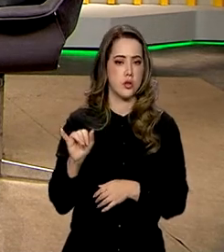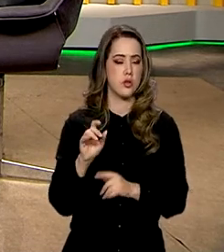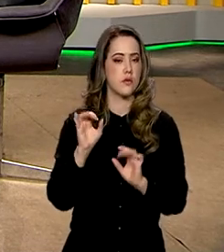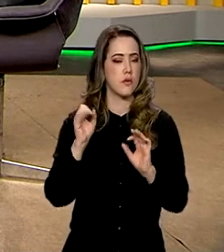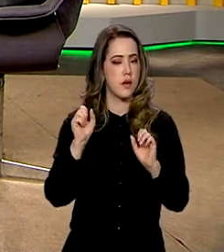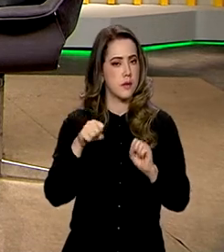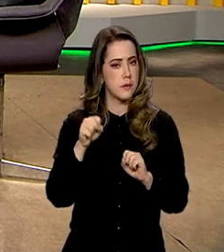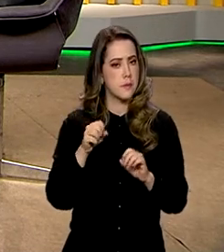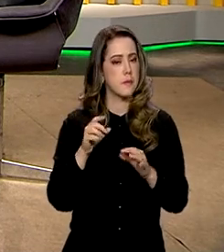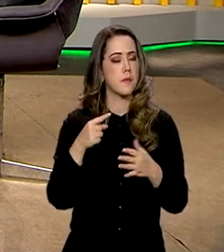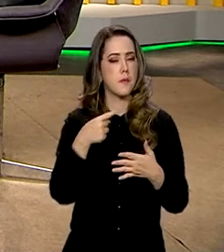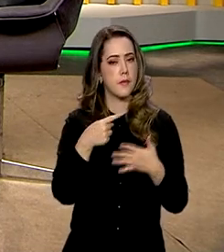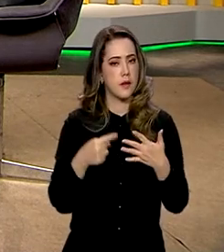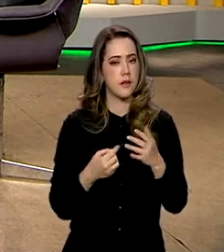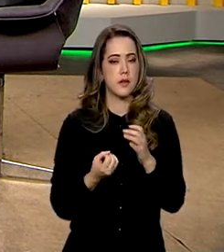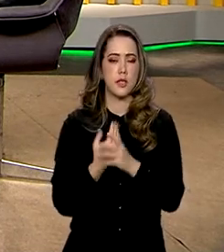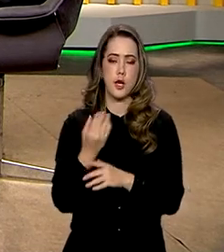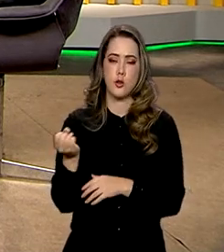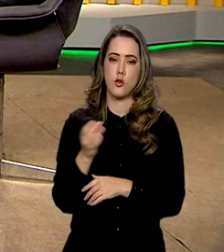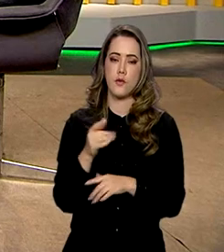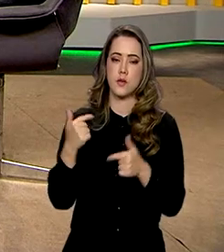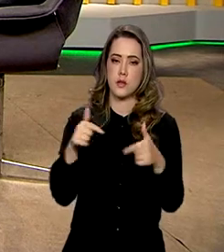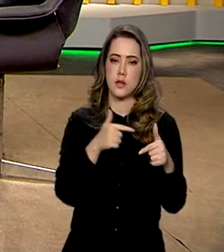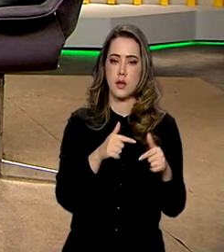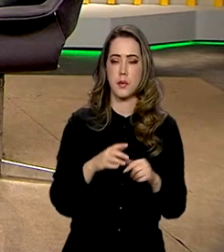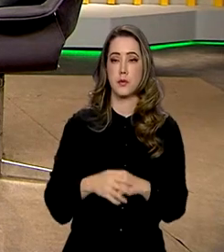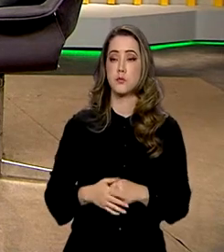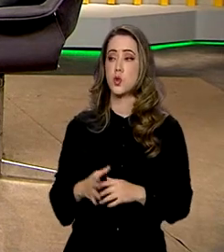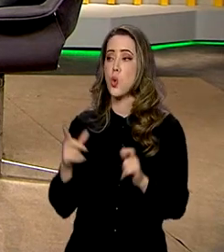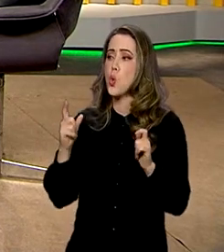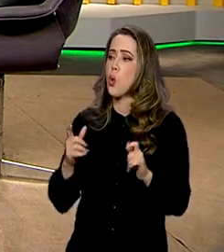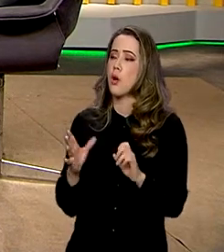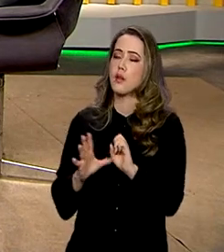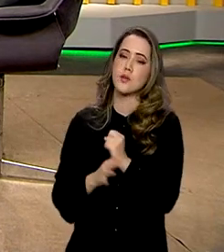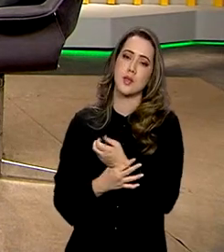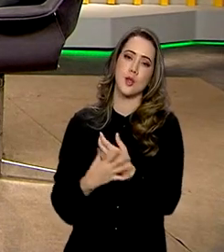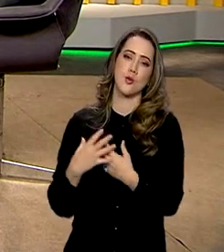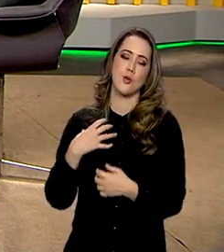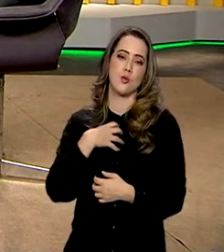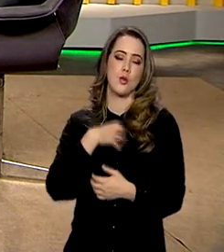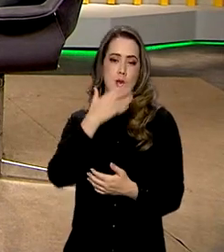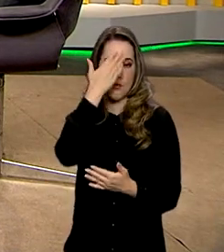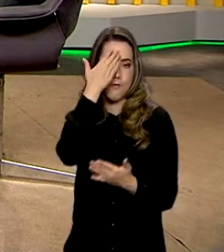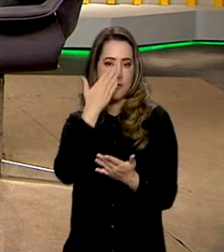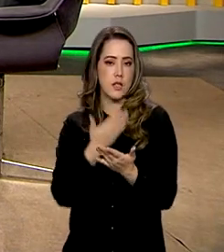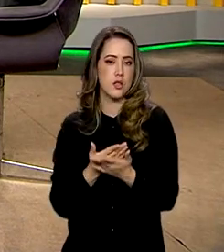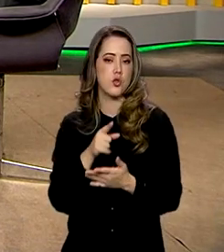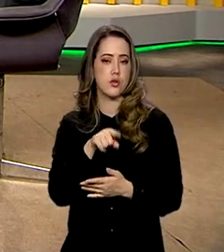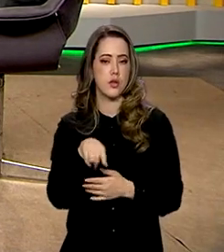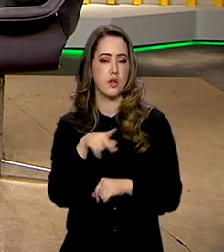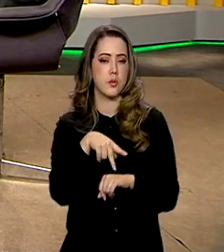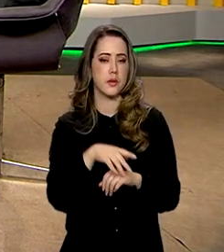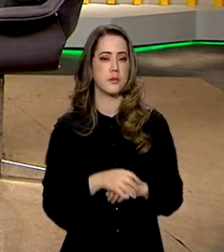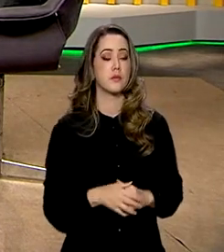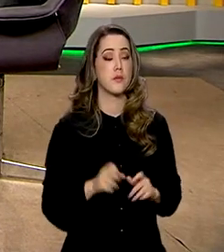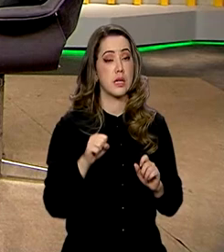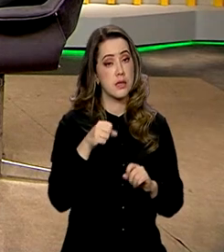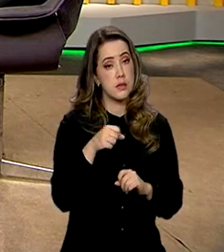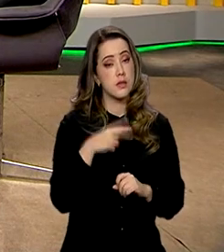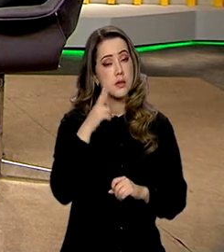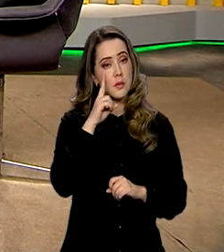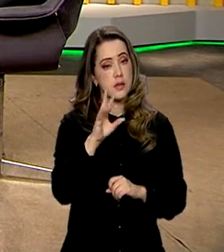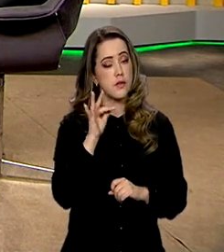positivamente nos empregos do Brasil. Um ambiente seguro que gera confiança em todos os setores. o presidente Lula, previsibilidade,